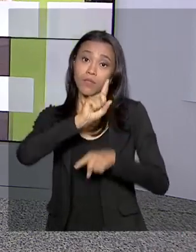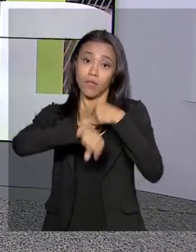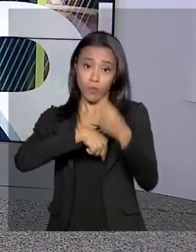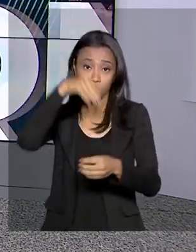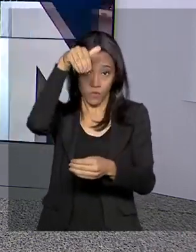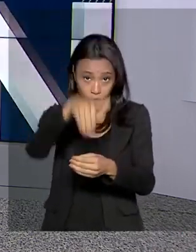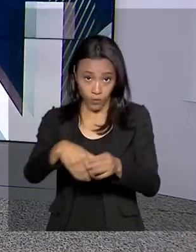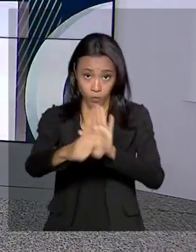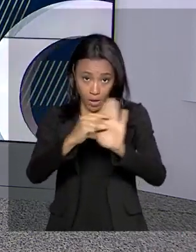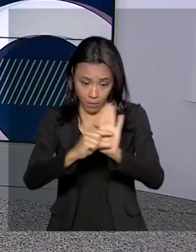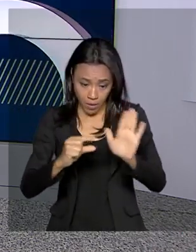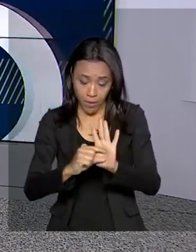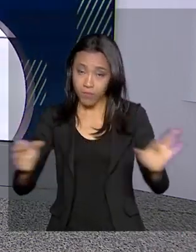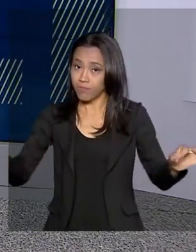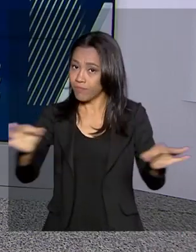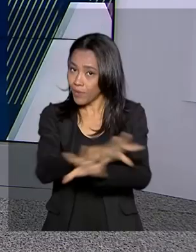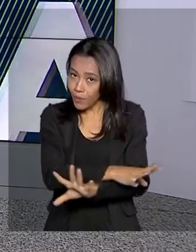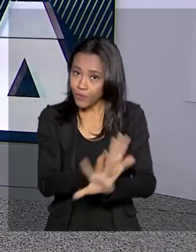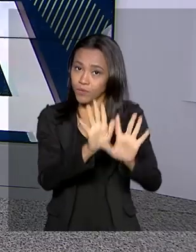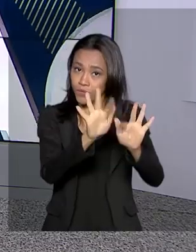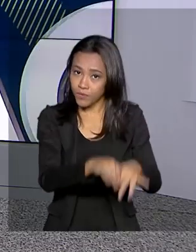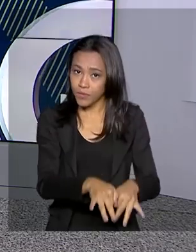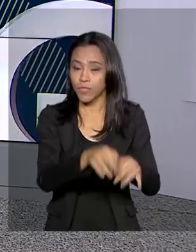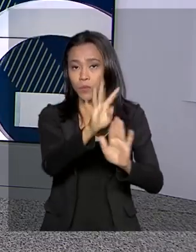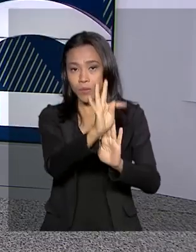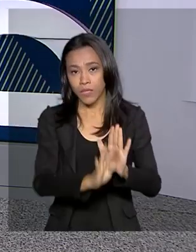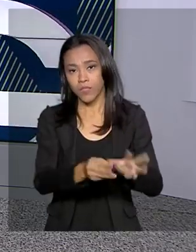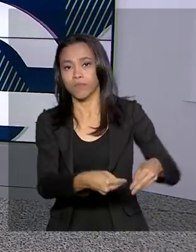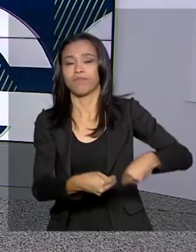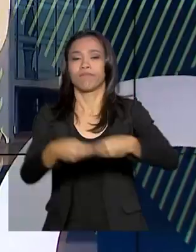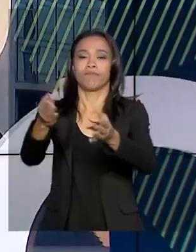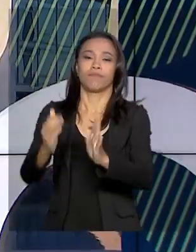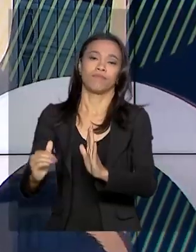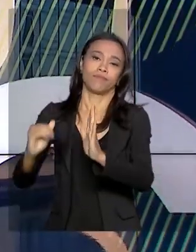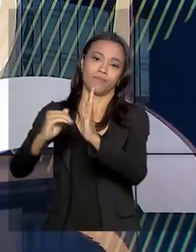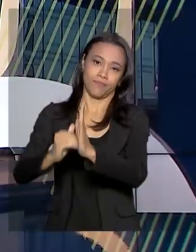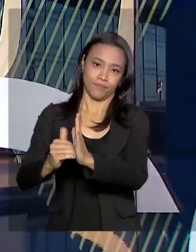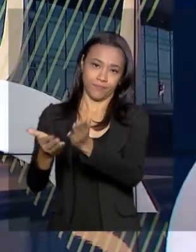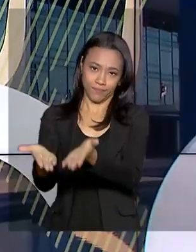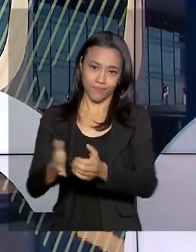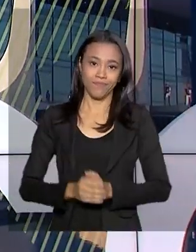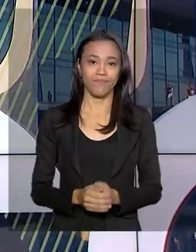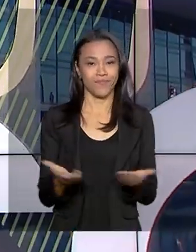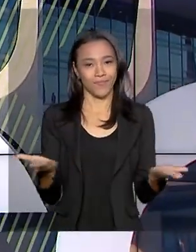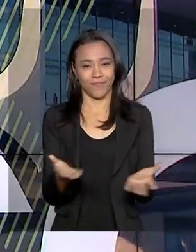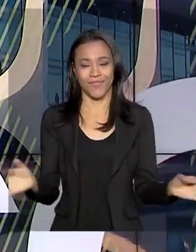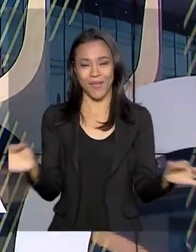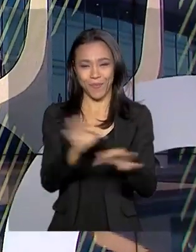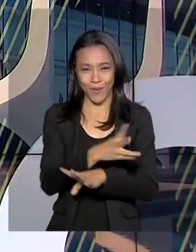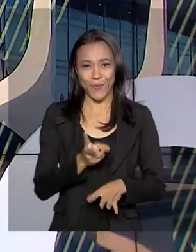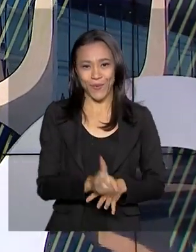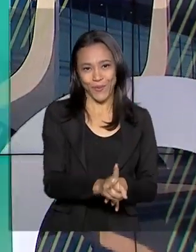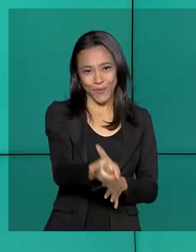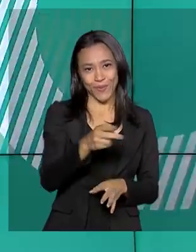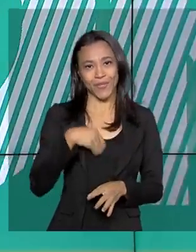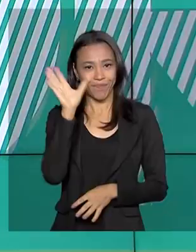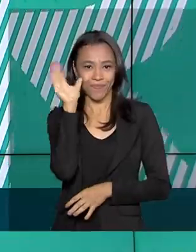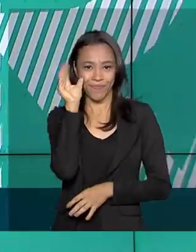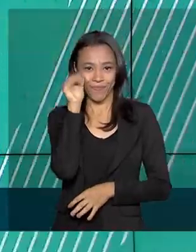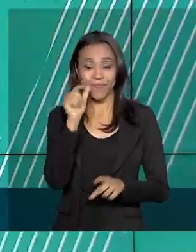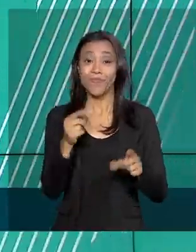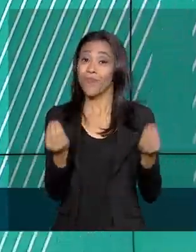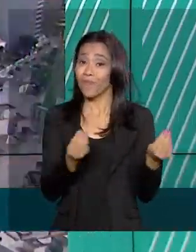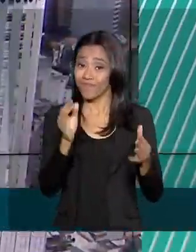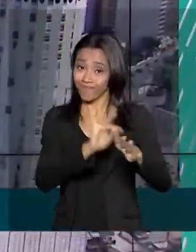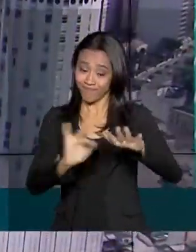estará encerrada a tramitação na Câmara e o texto seguirá, então, para o Senado. O governo Agora fica por aqui. Continue nos acompanhando também